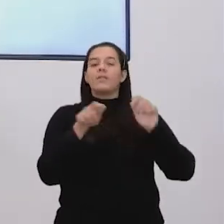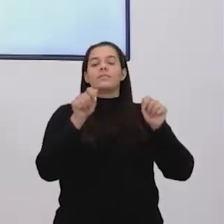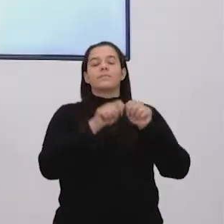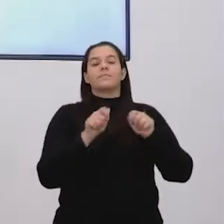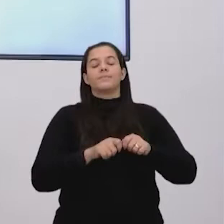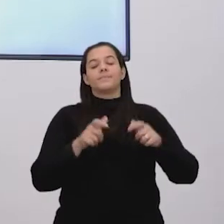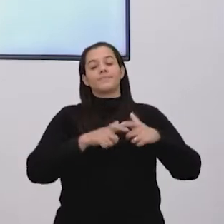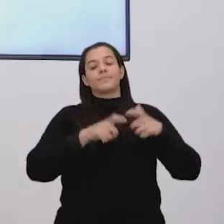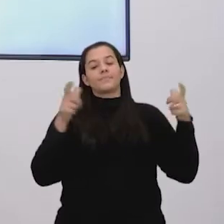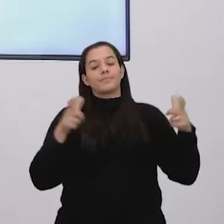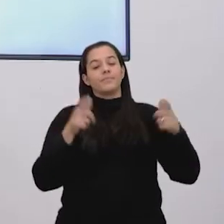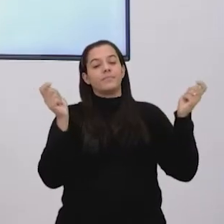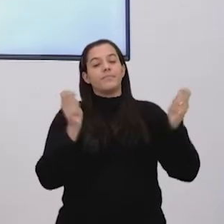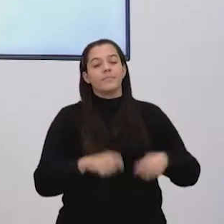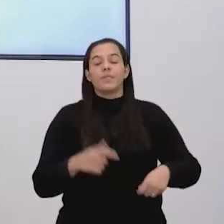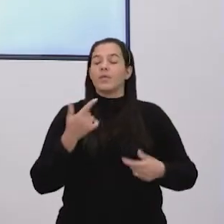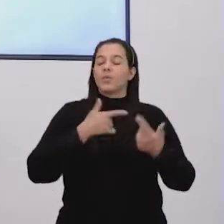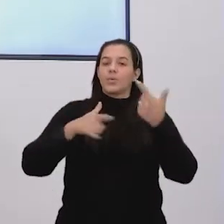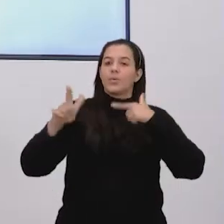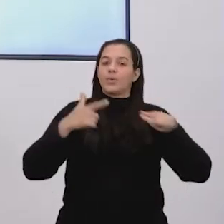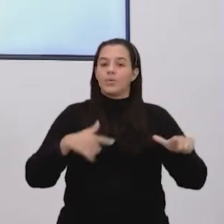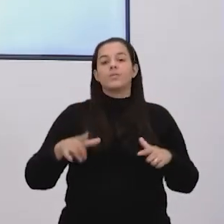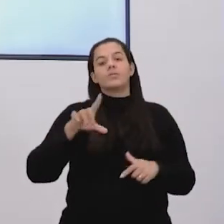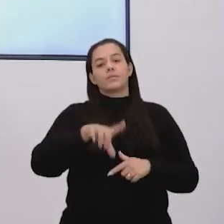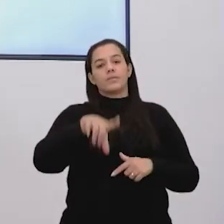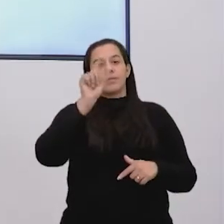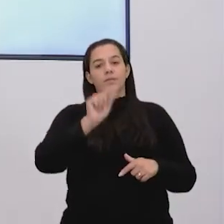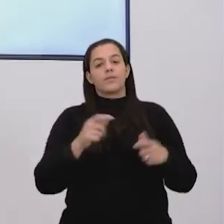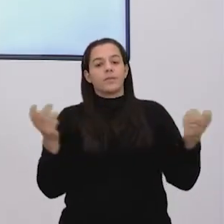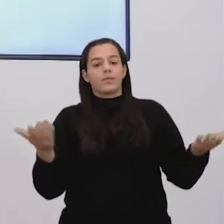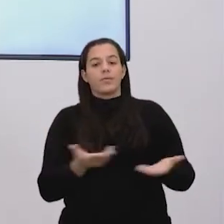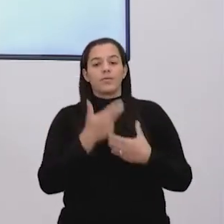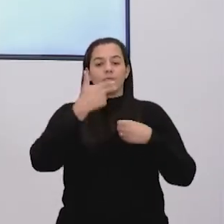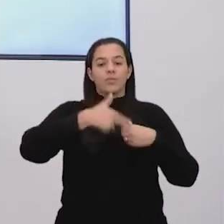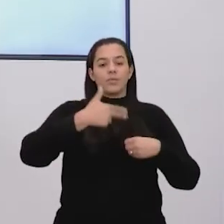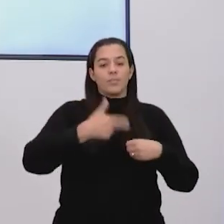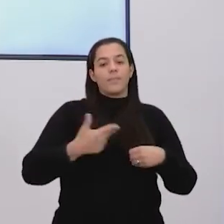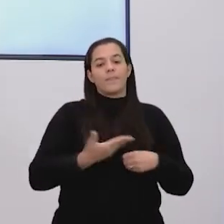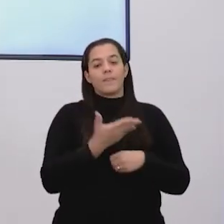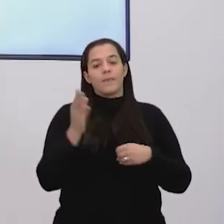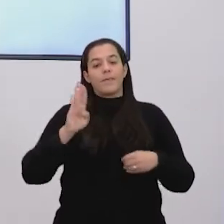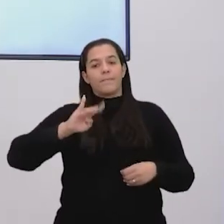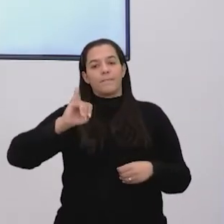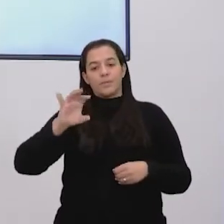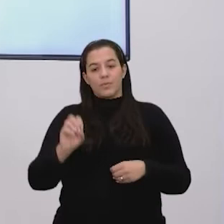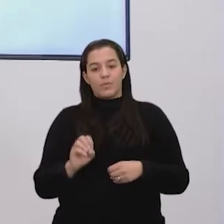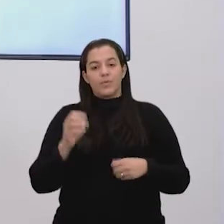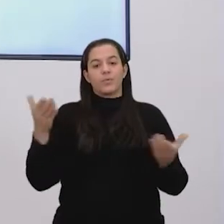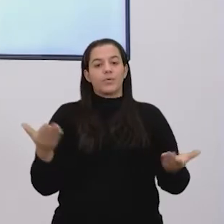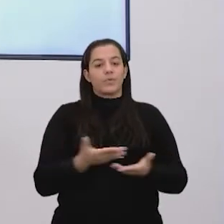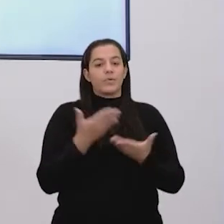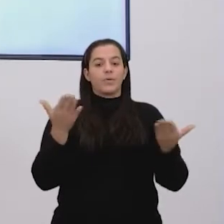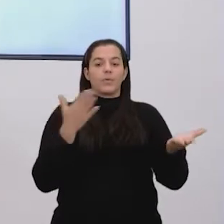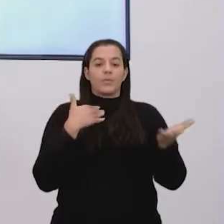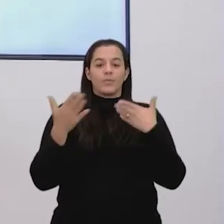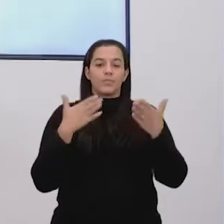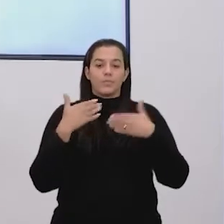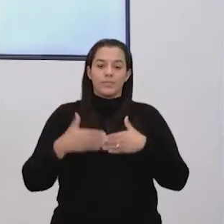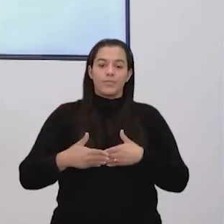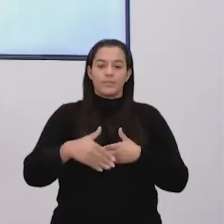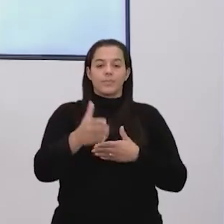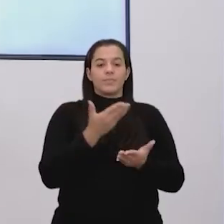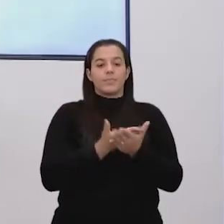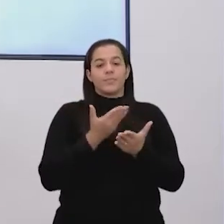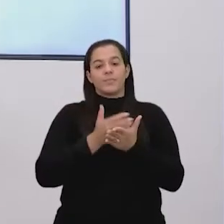maior, mas outras alternativas é quando a gente usa combustível oriundo da biomassa, que é o que nós vamos discutir agora